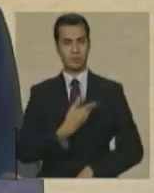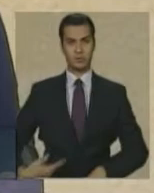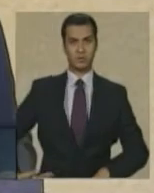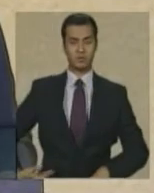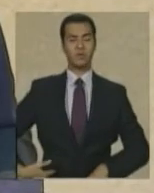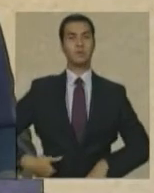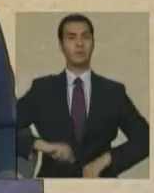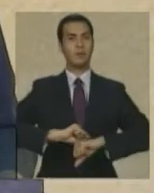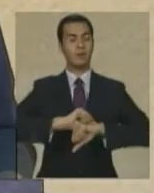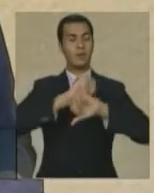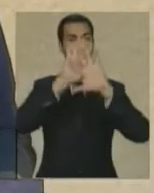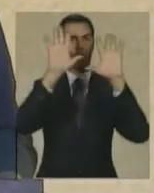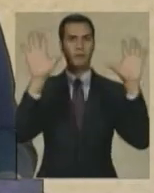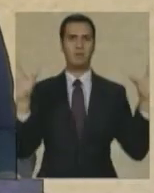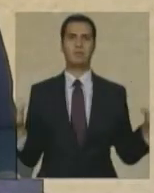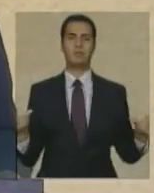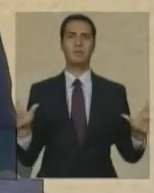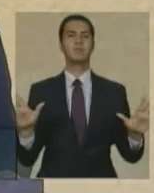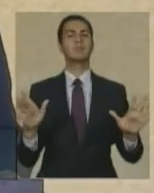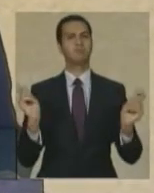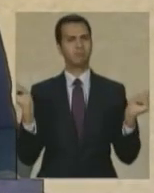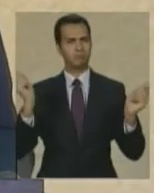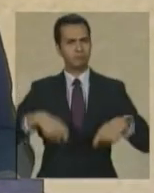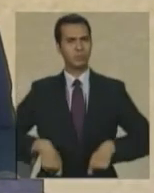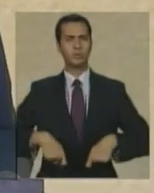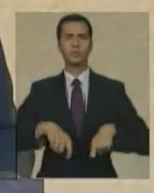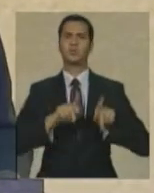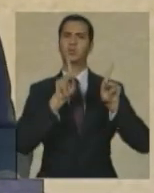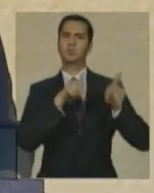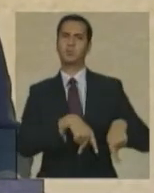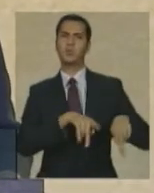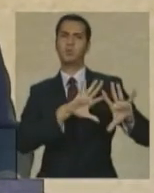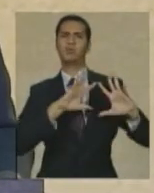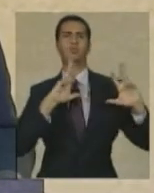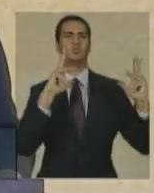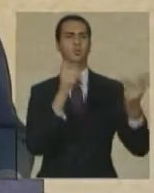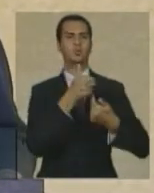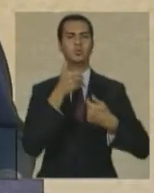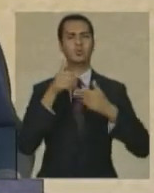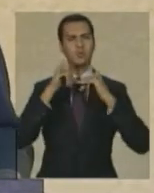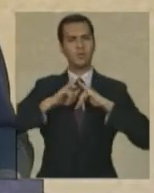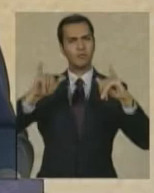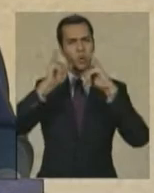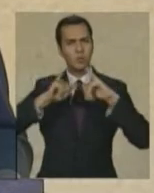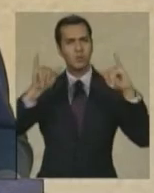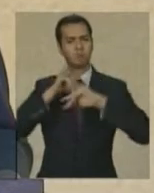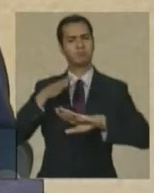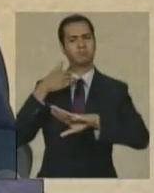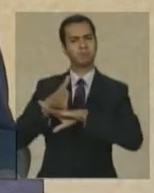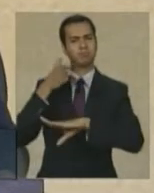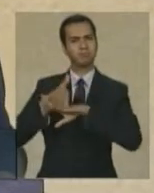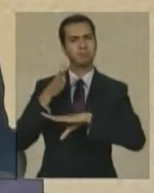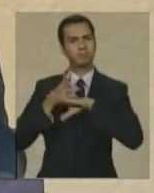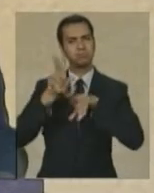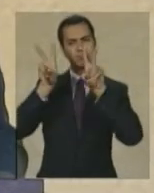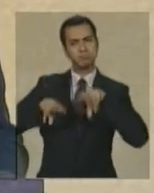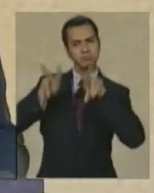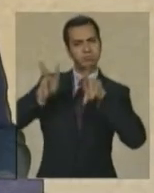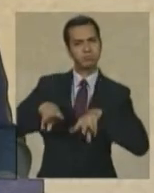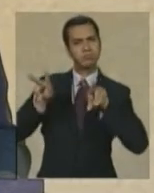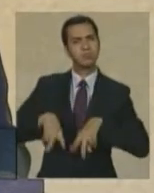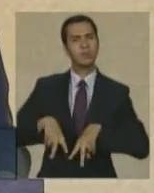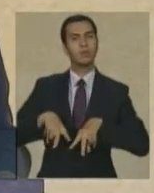garanta o acesso à informação e ao mesmo tempo o direito